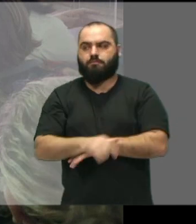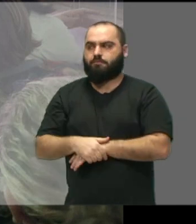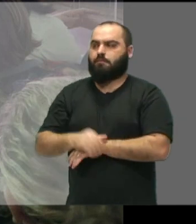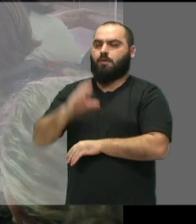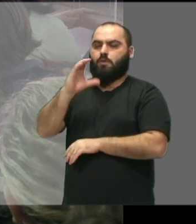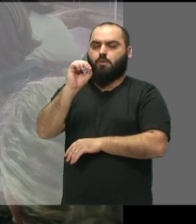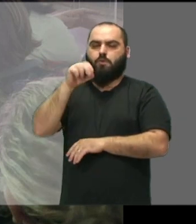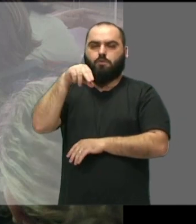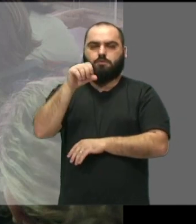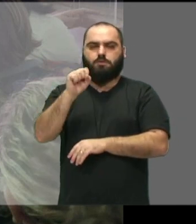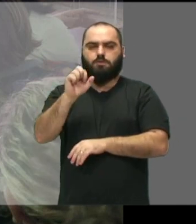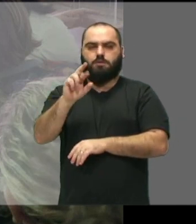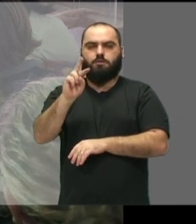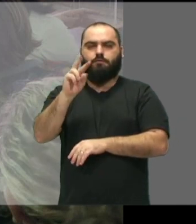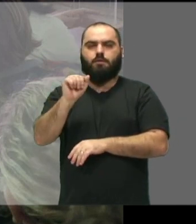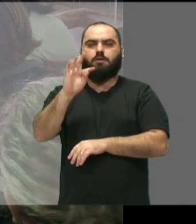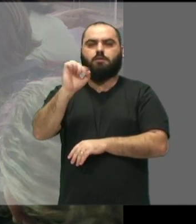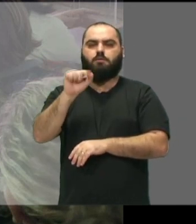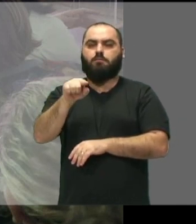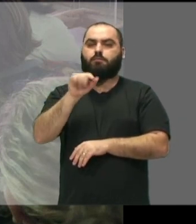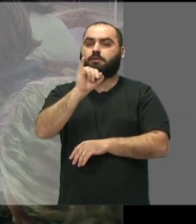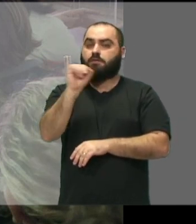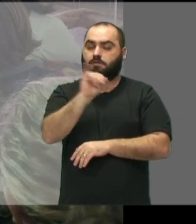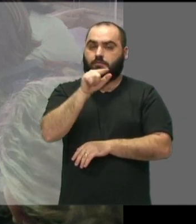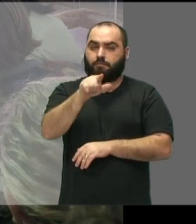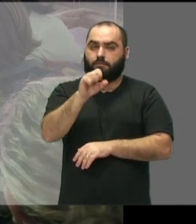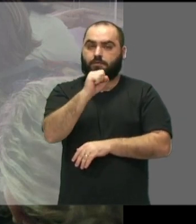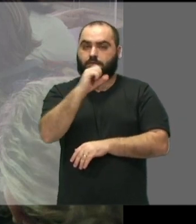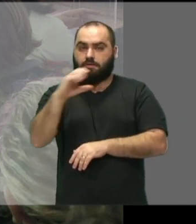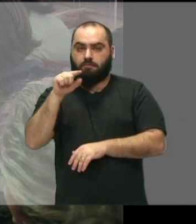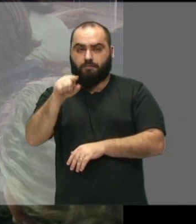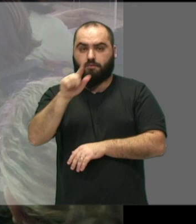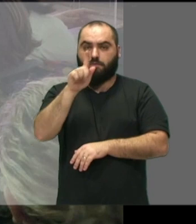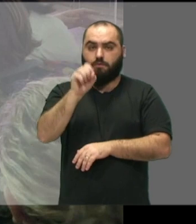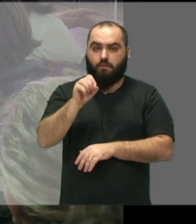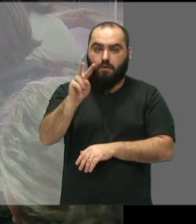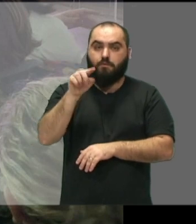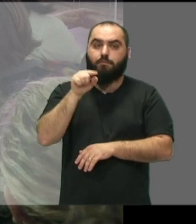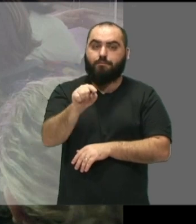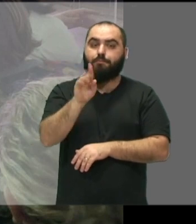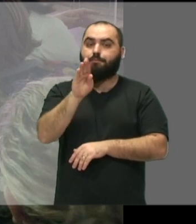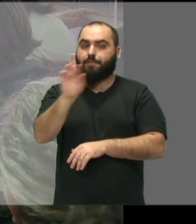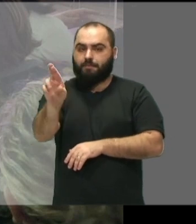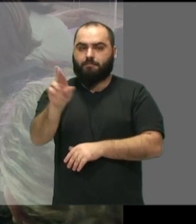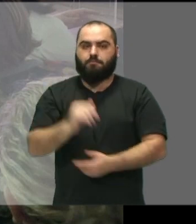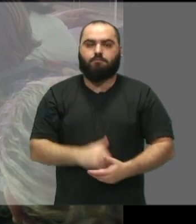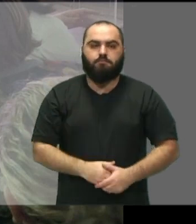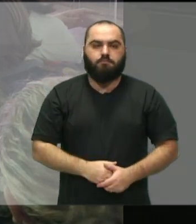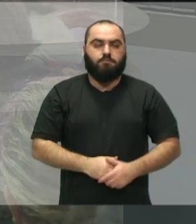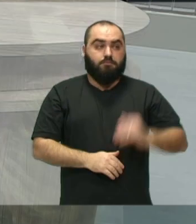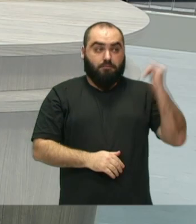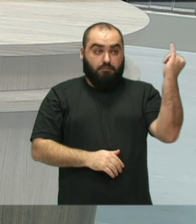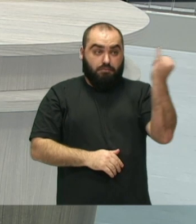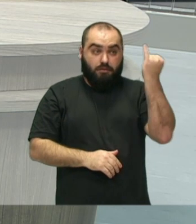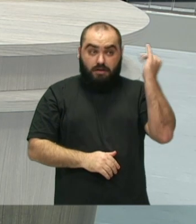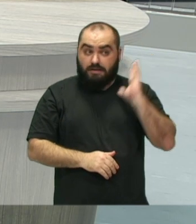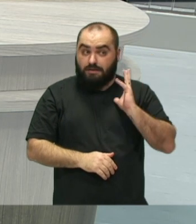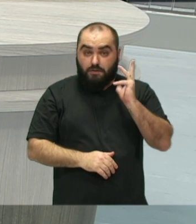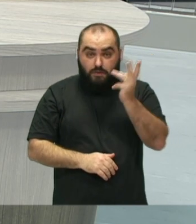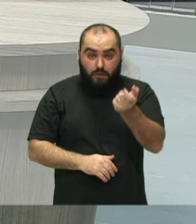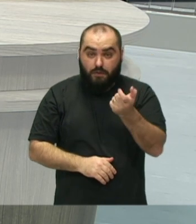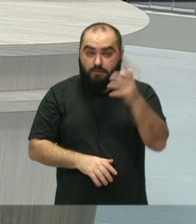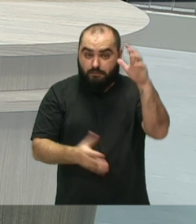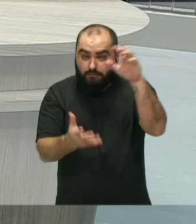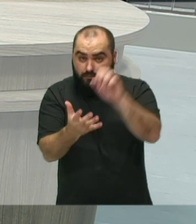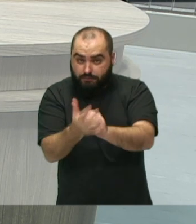.itajaí.sc.gov.br É importante que todos que forem fazer